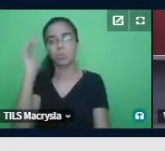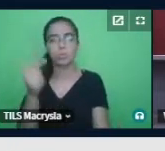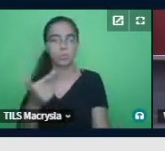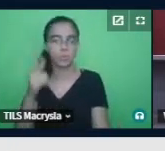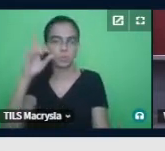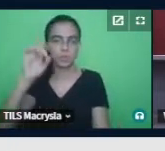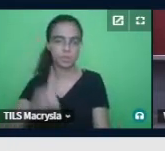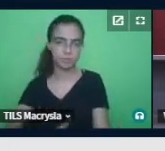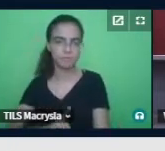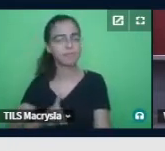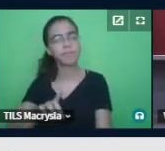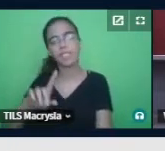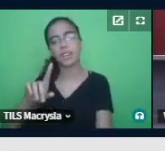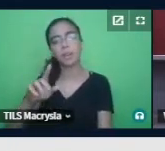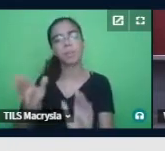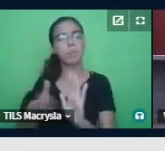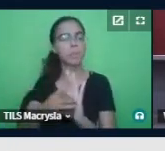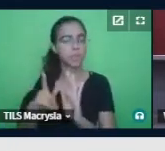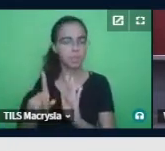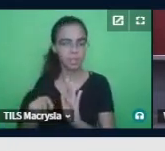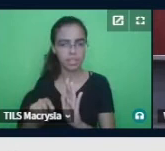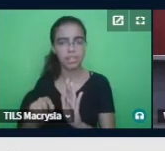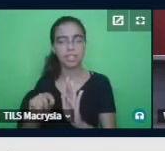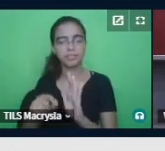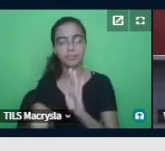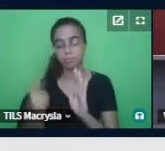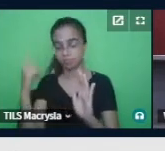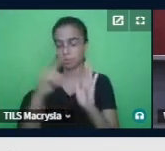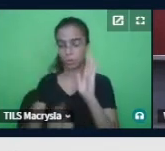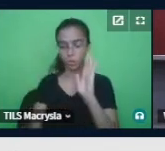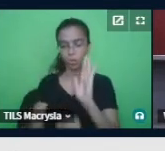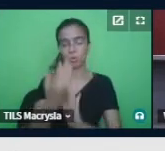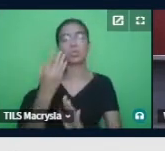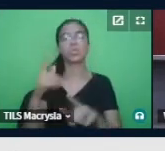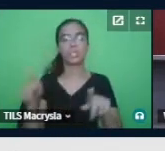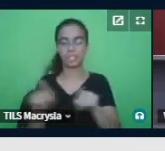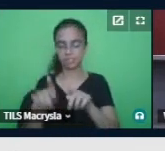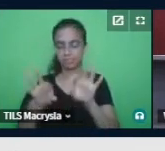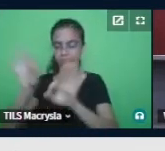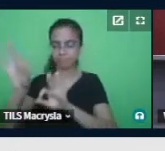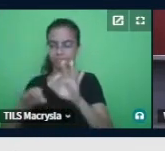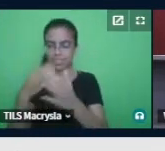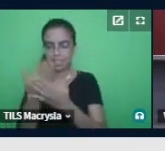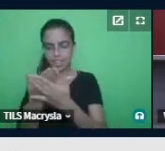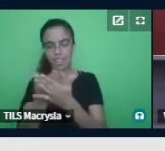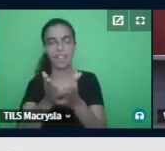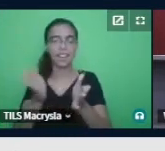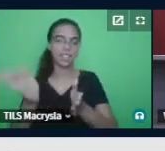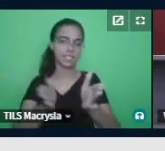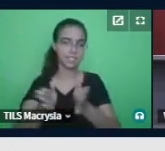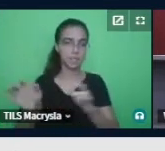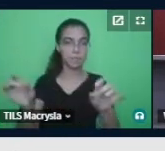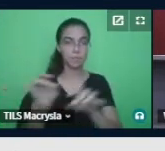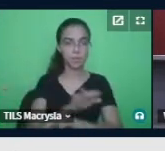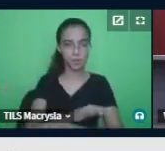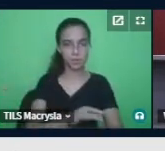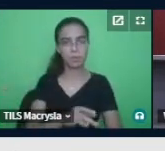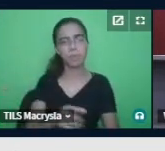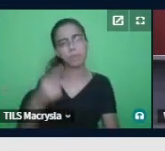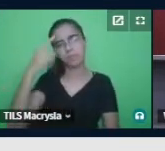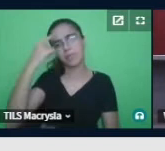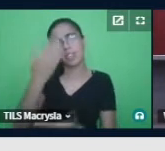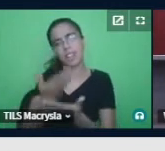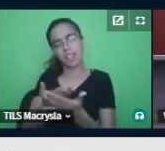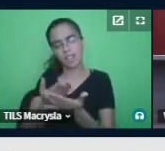é você construir, planejar a sua aula já com acessibilidade, pensar numa aula que englobe as necessidades do